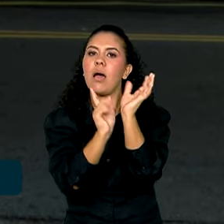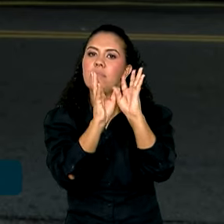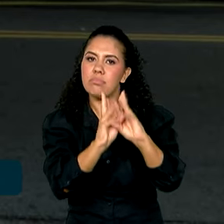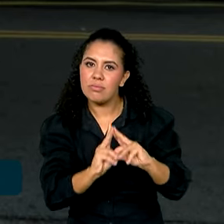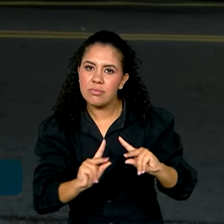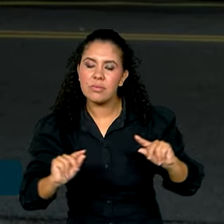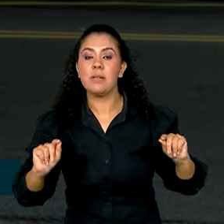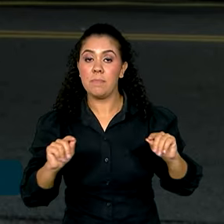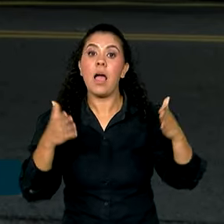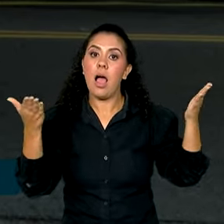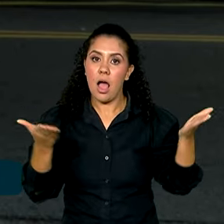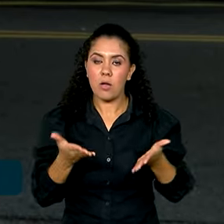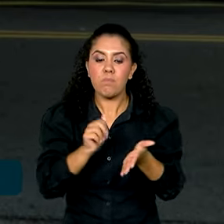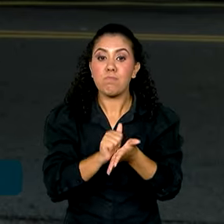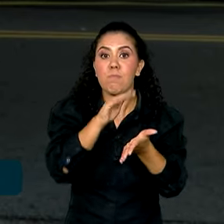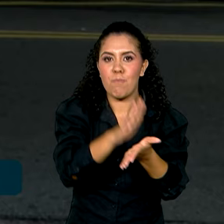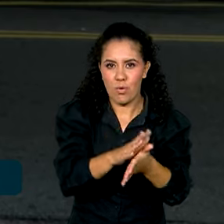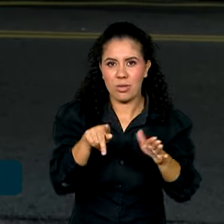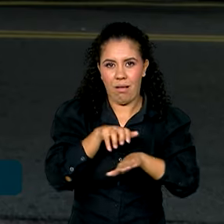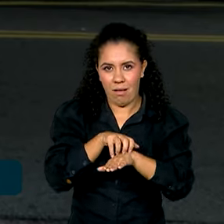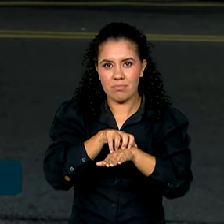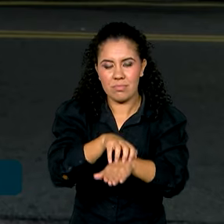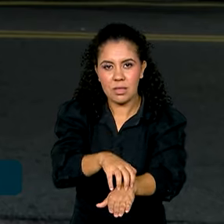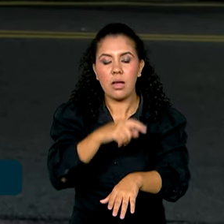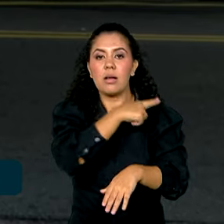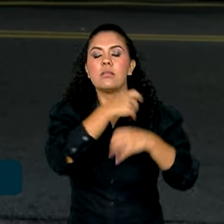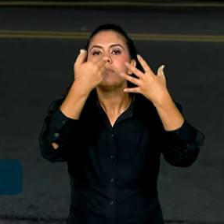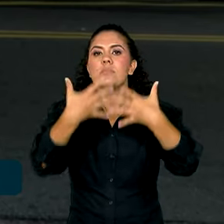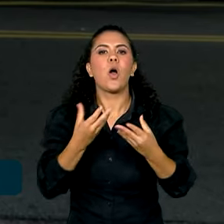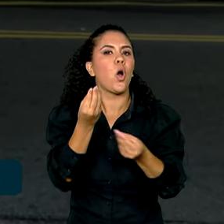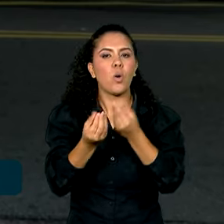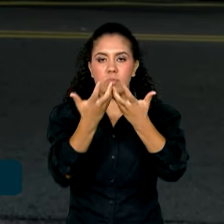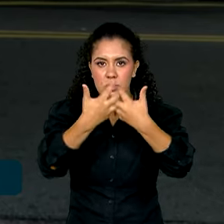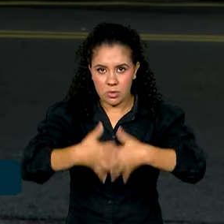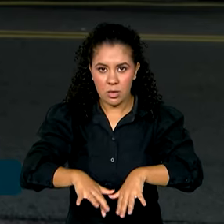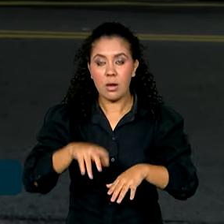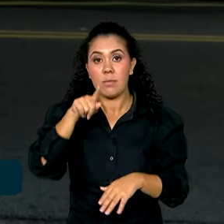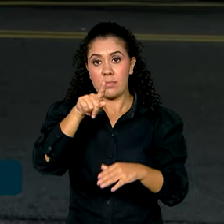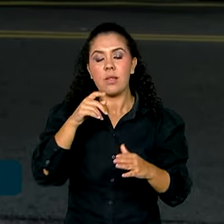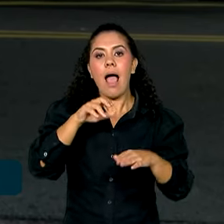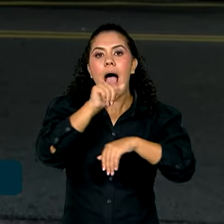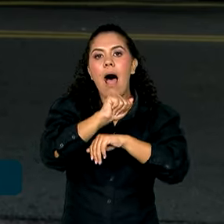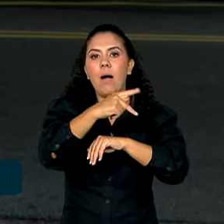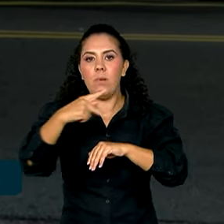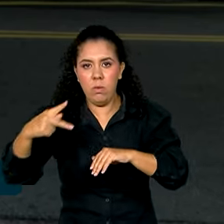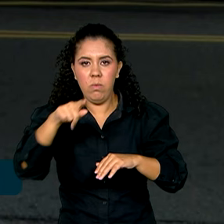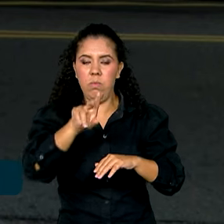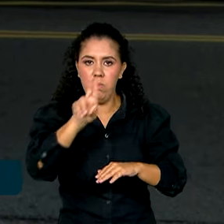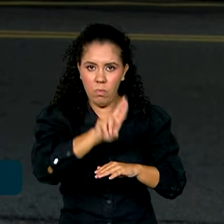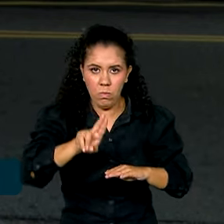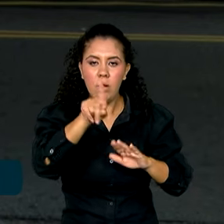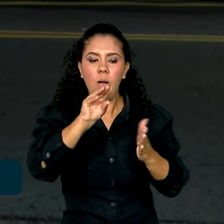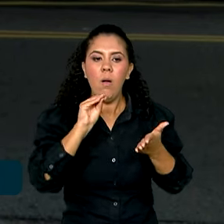trânsito. Agora, como que isso é feito? Ao acessar a carteira digital de trânsito, é necessário informar o nome e o